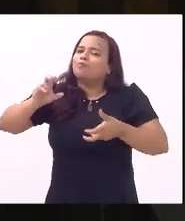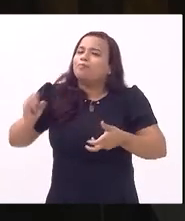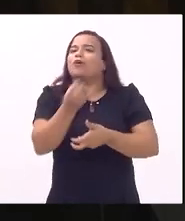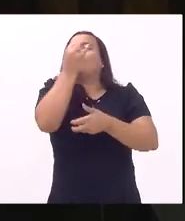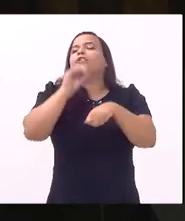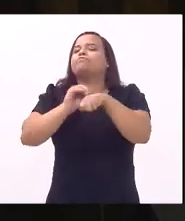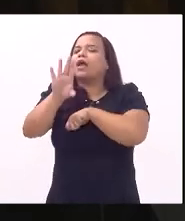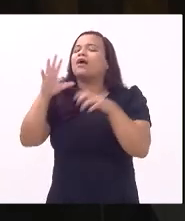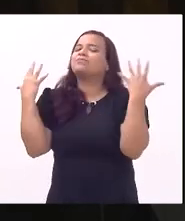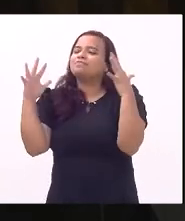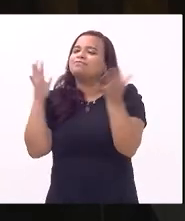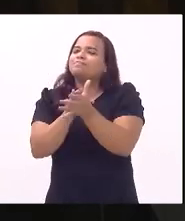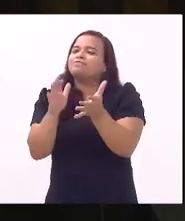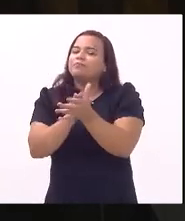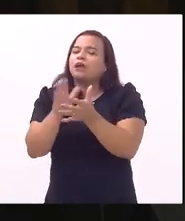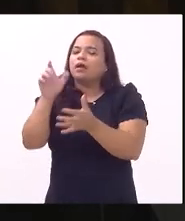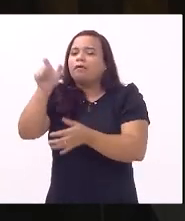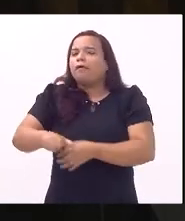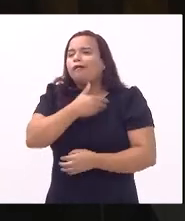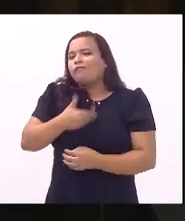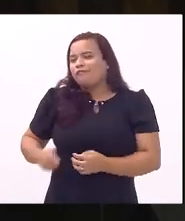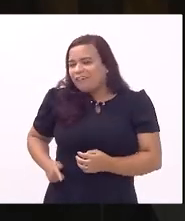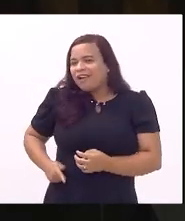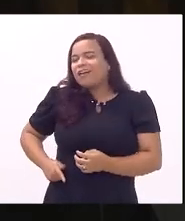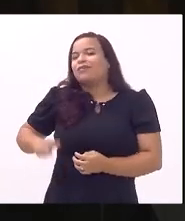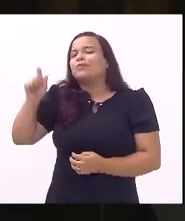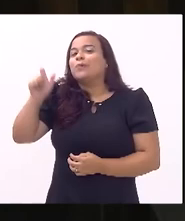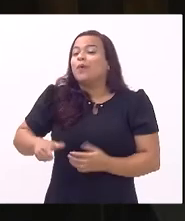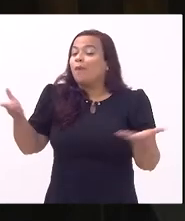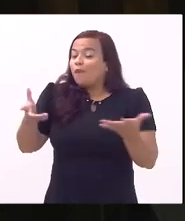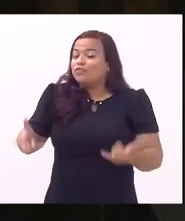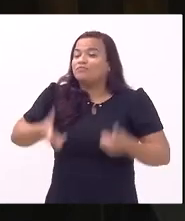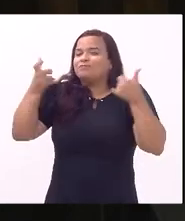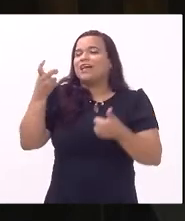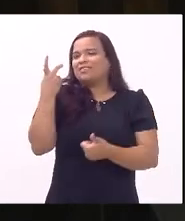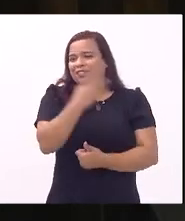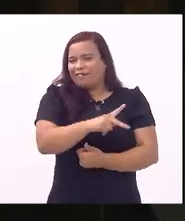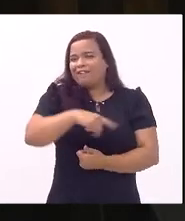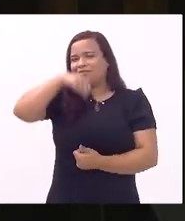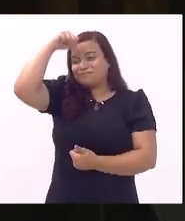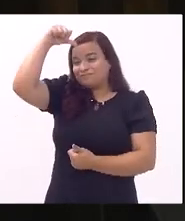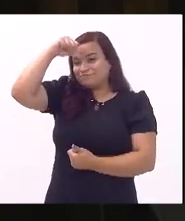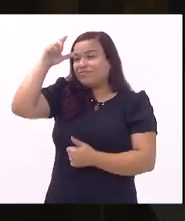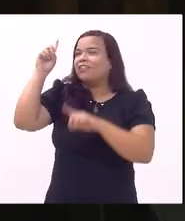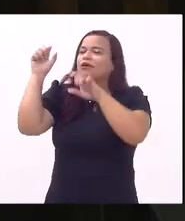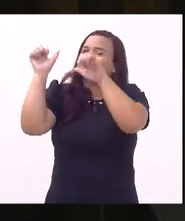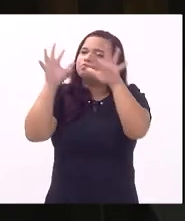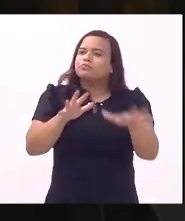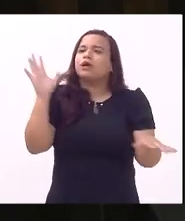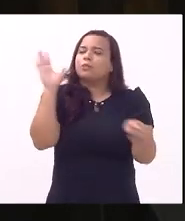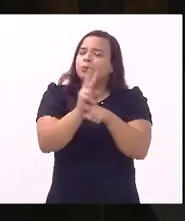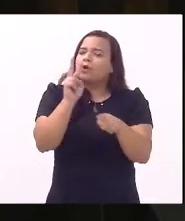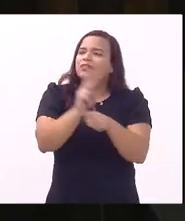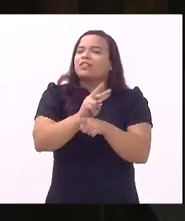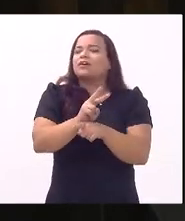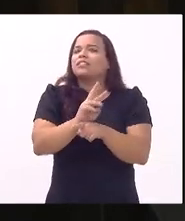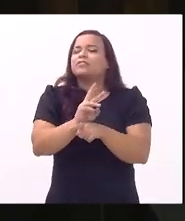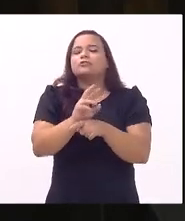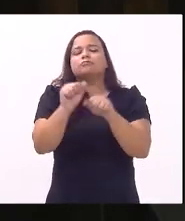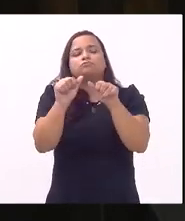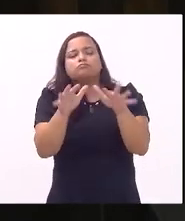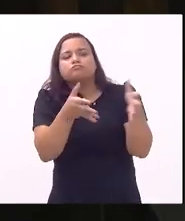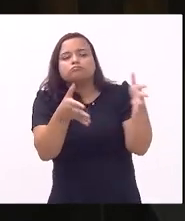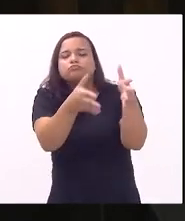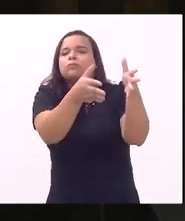parabenizar o nosso governador que hoje é o aniversário do governador Cláudio Castro governador que Deus te abençoe te proteja te guarde te ilumine